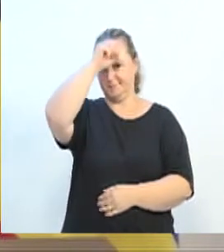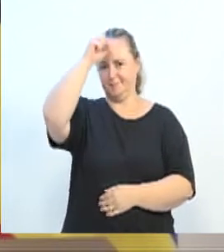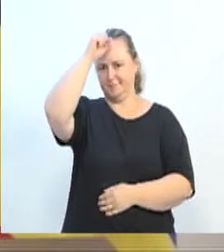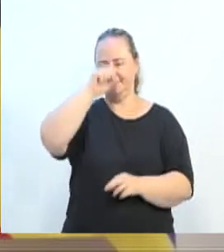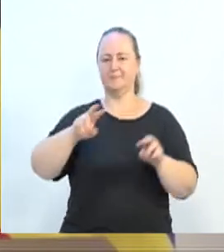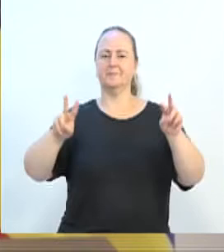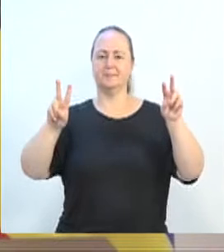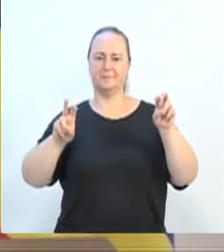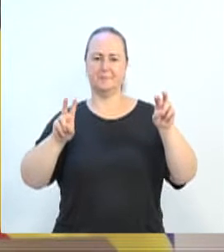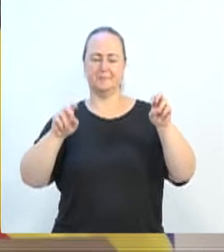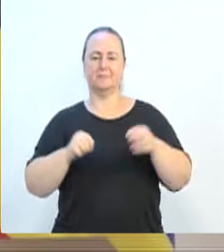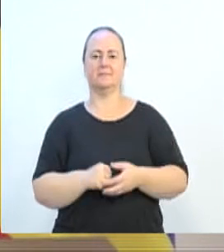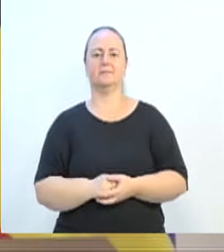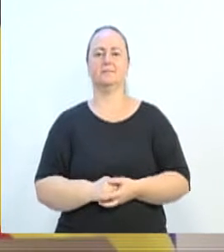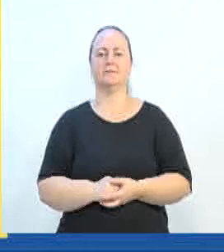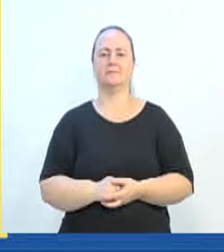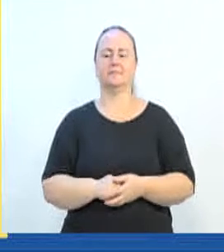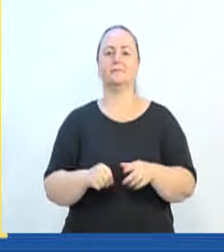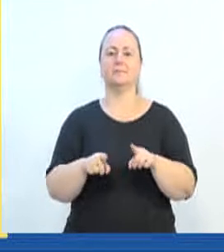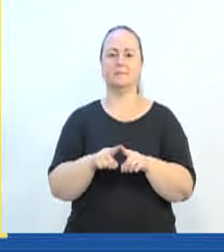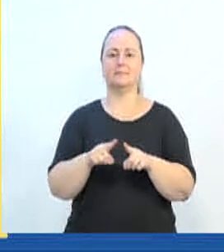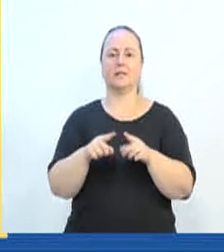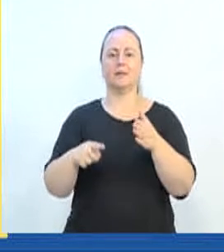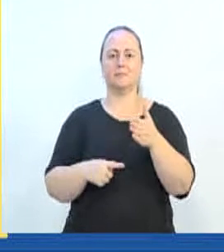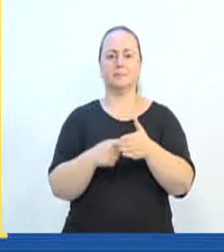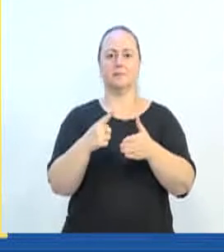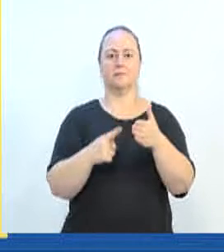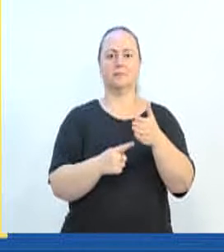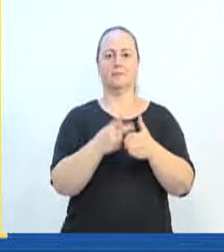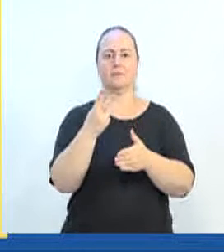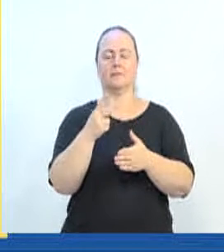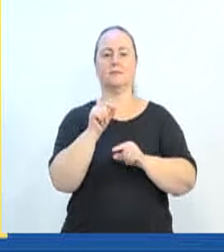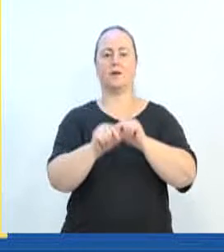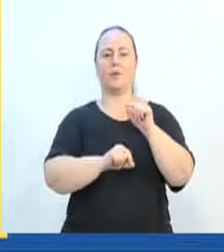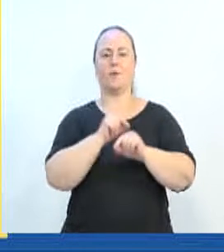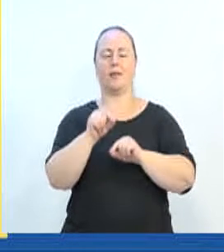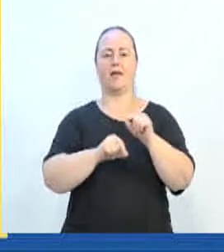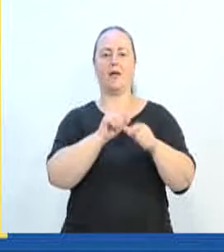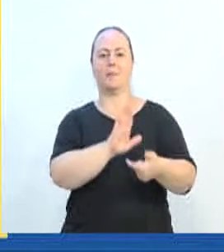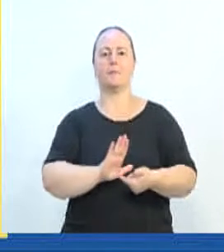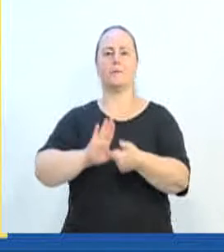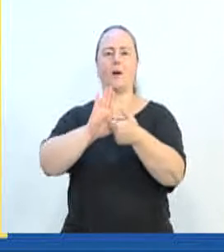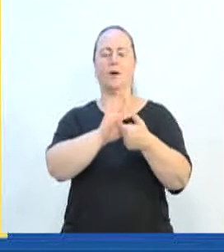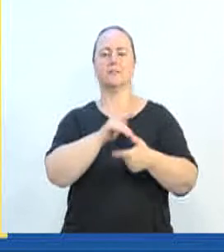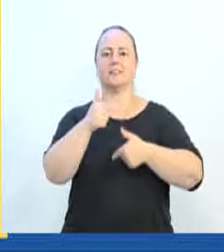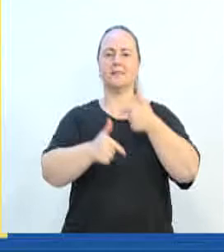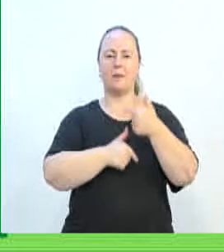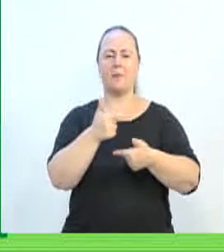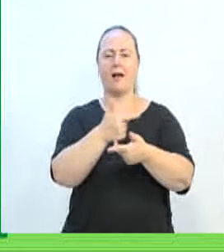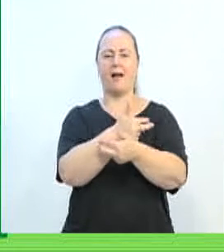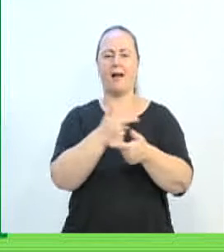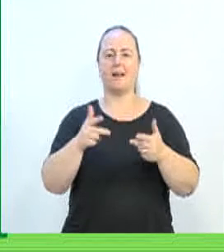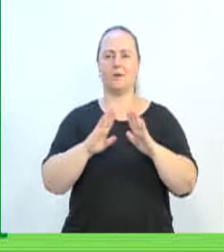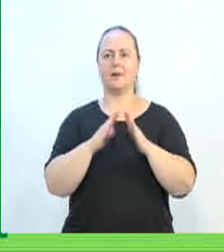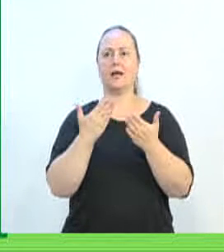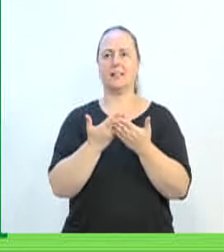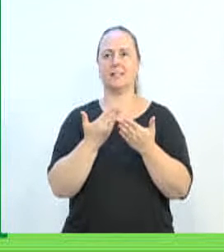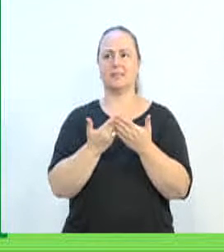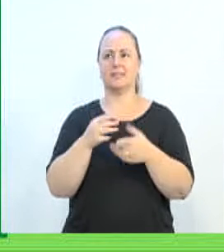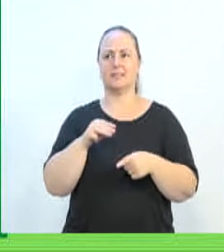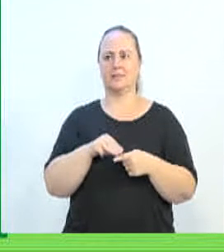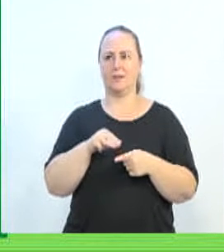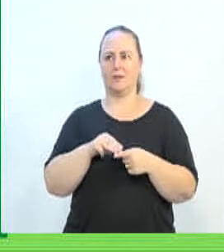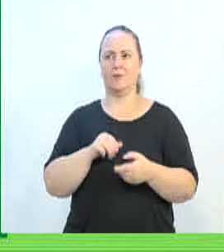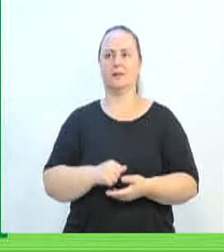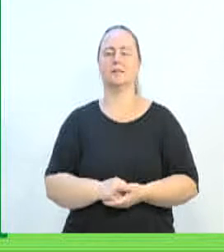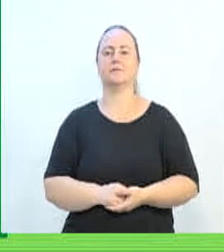E é a segunda amostra de trabalho das escolas municipais. Então, vereador Silvio, lógico, mais